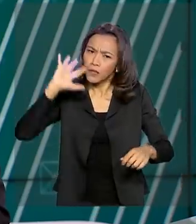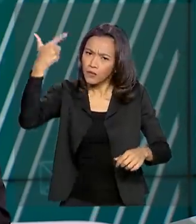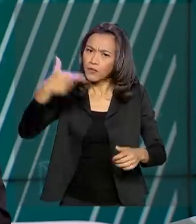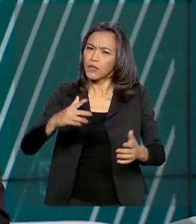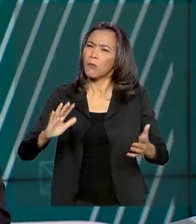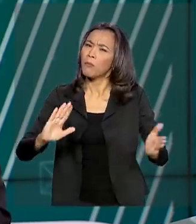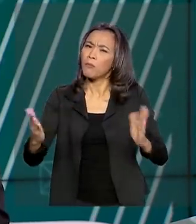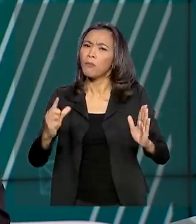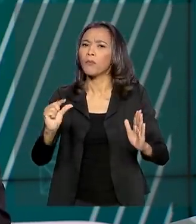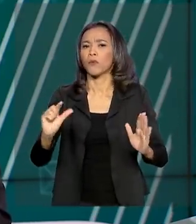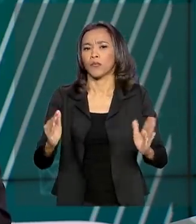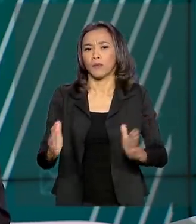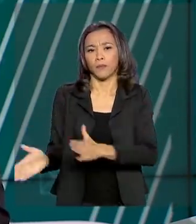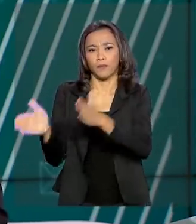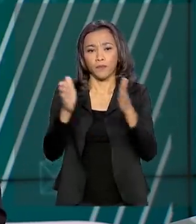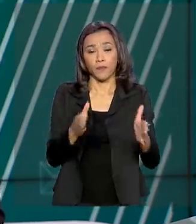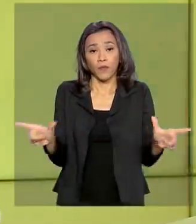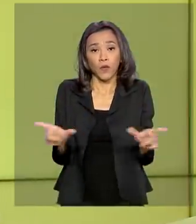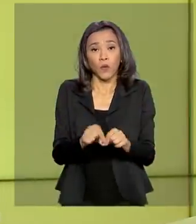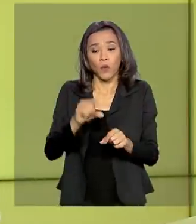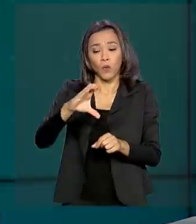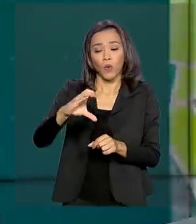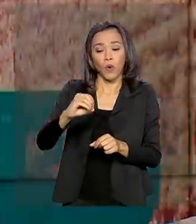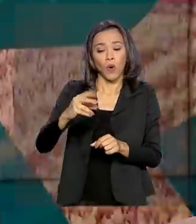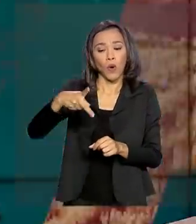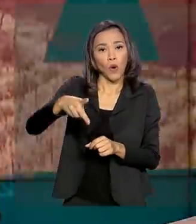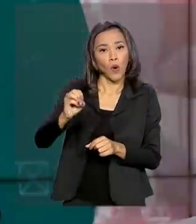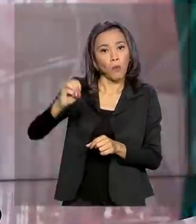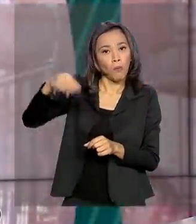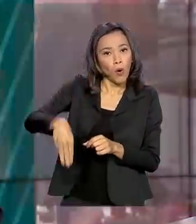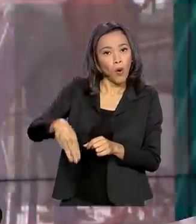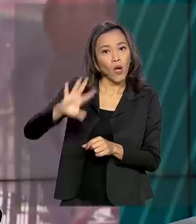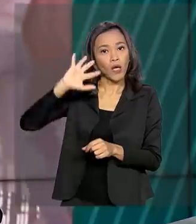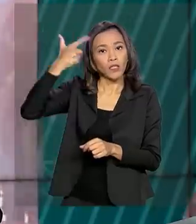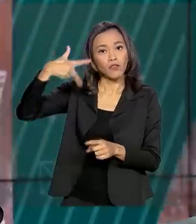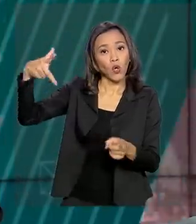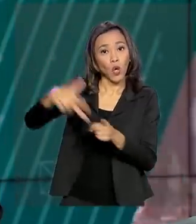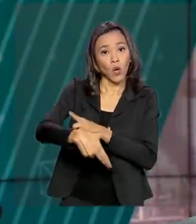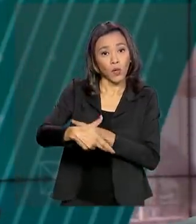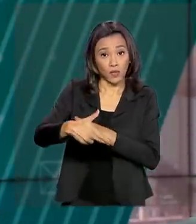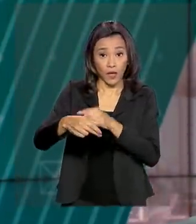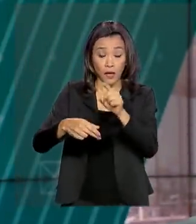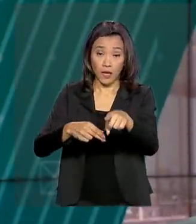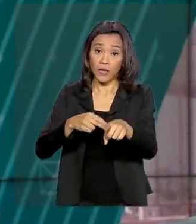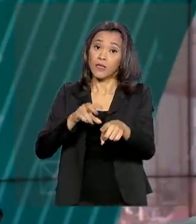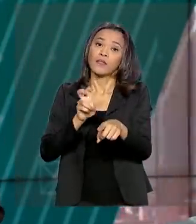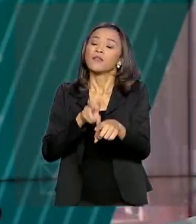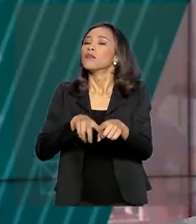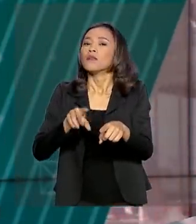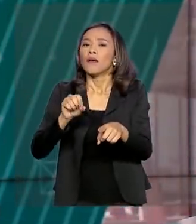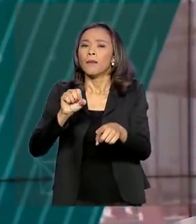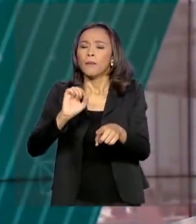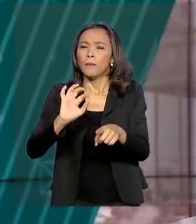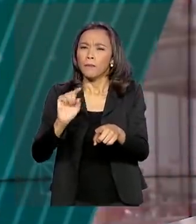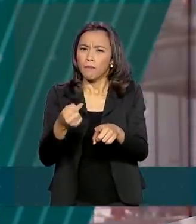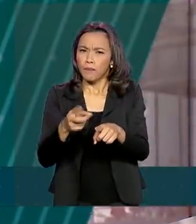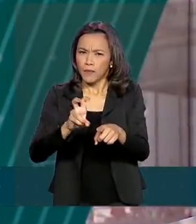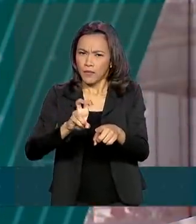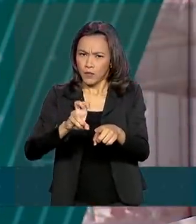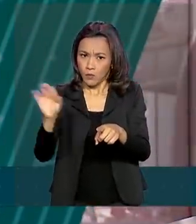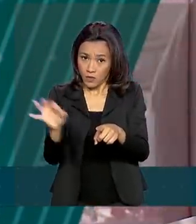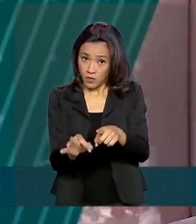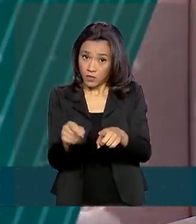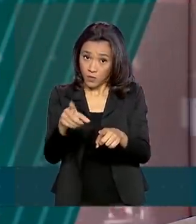E o Comitê de Política Monetária do Banco Central decidiu cortar em meio ponto percentual a taxa básica de juros da economia. A Selic